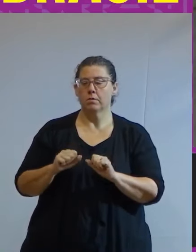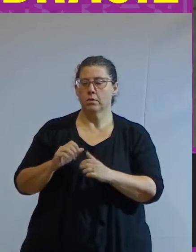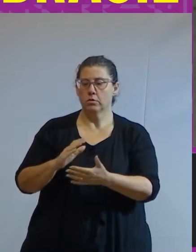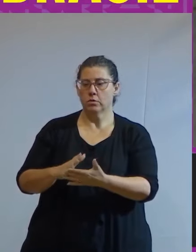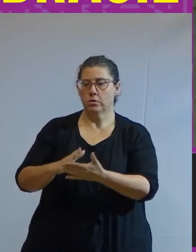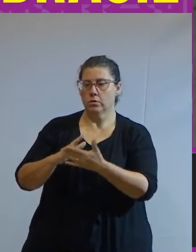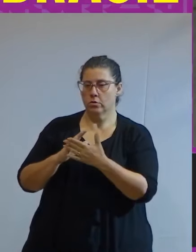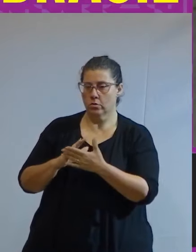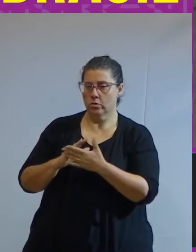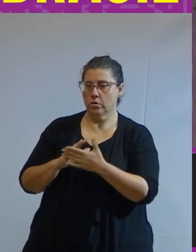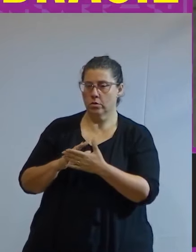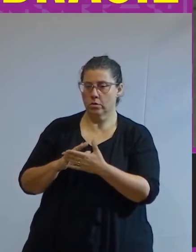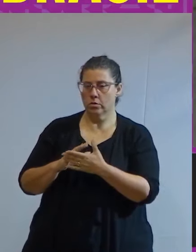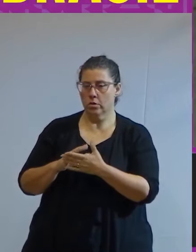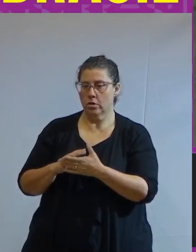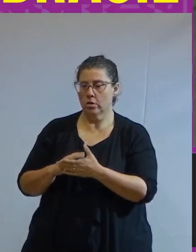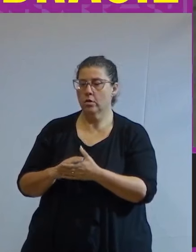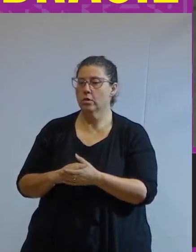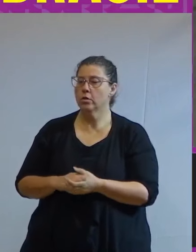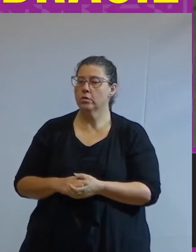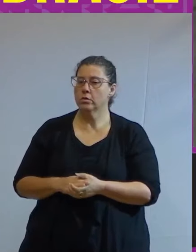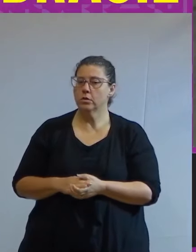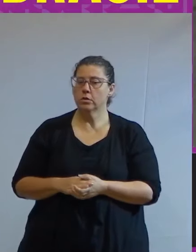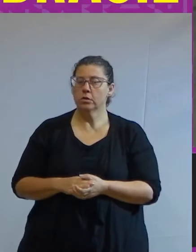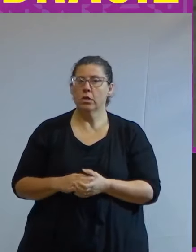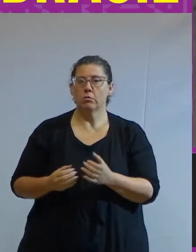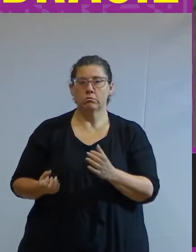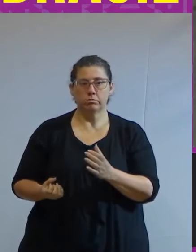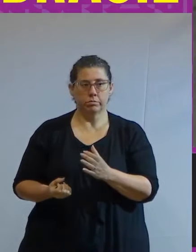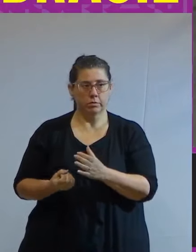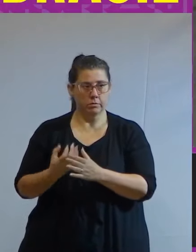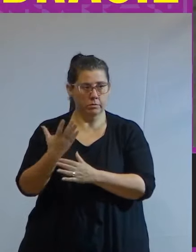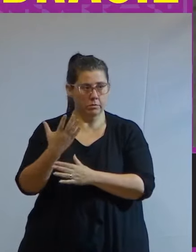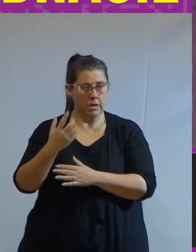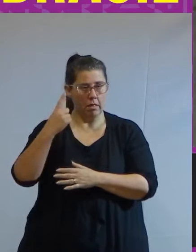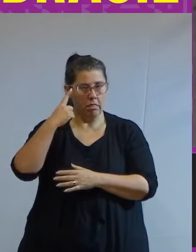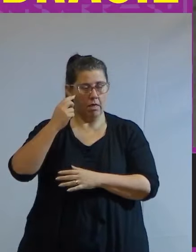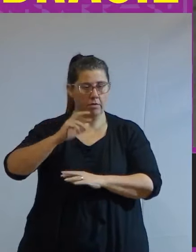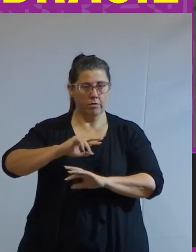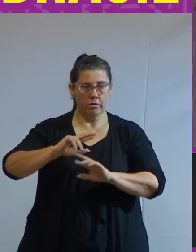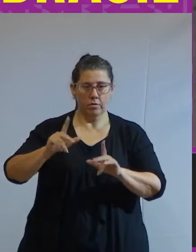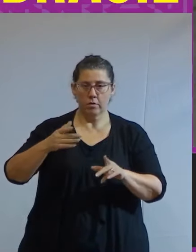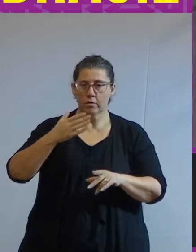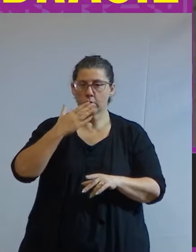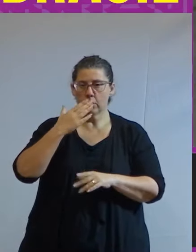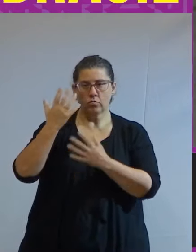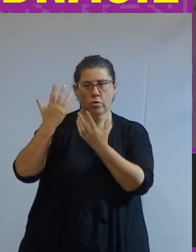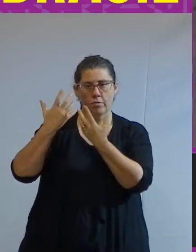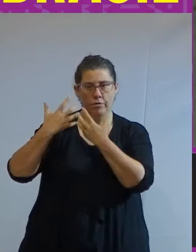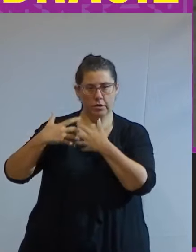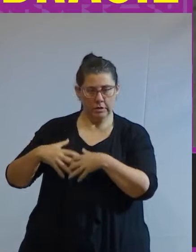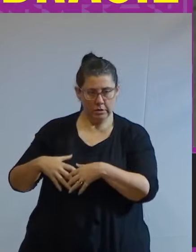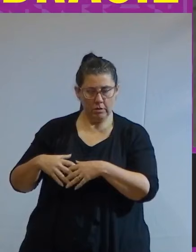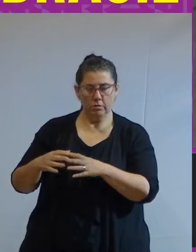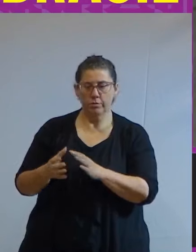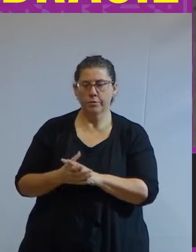ajudar a difundir concepções outras e de reflexão